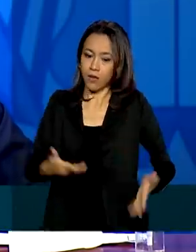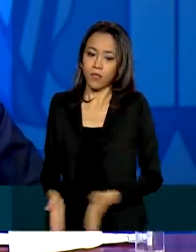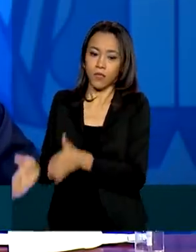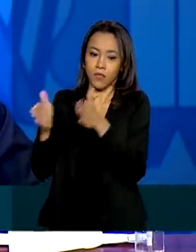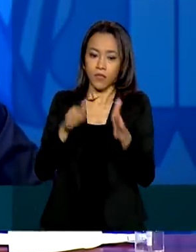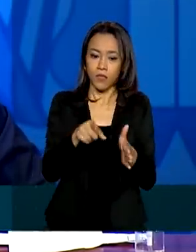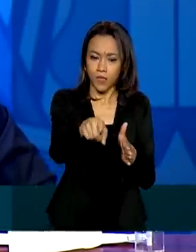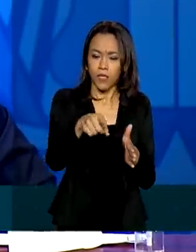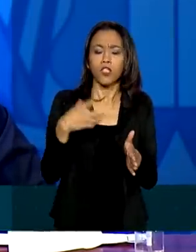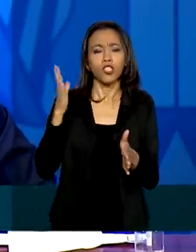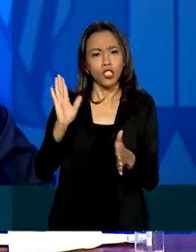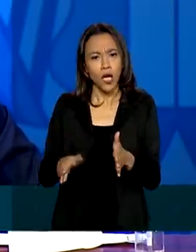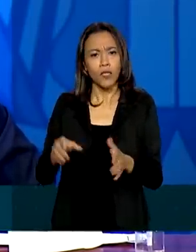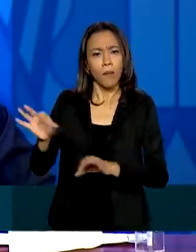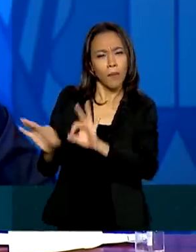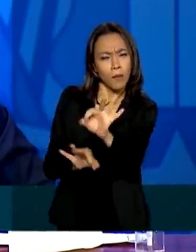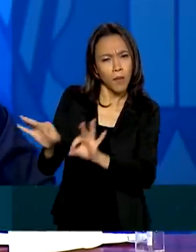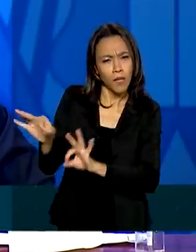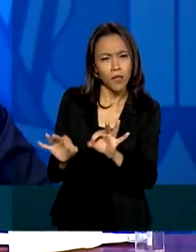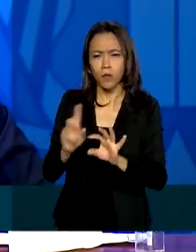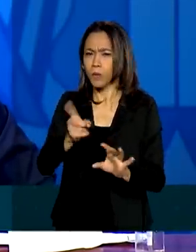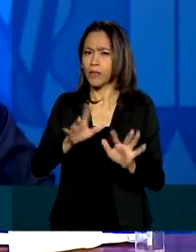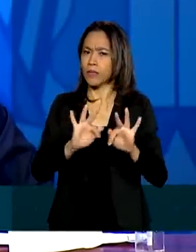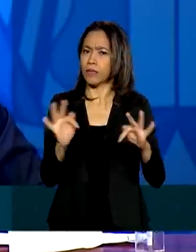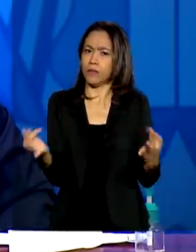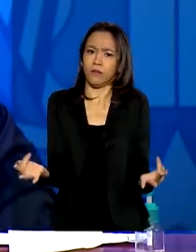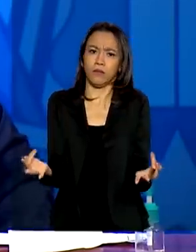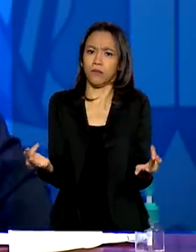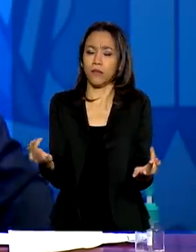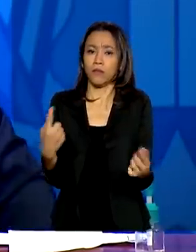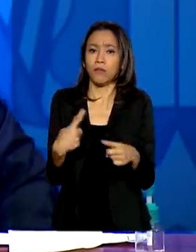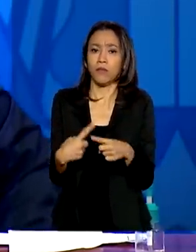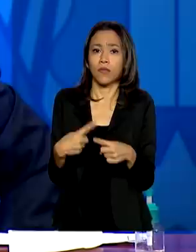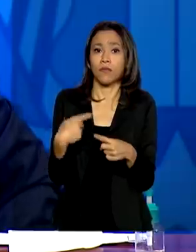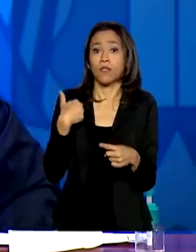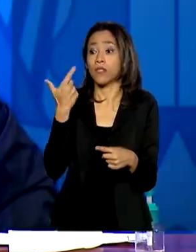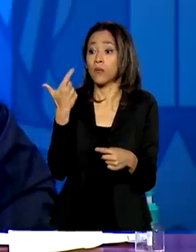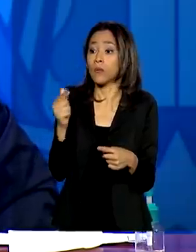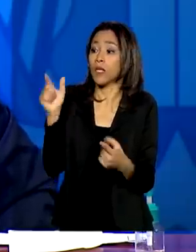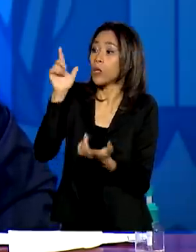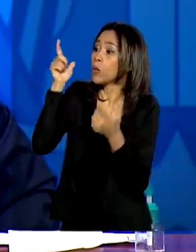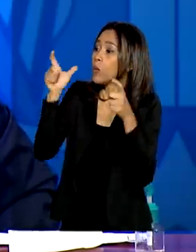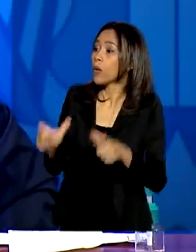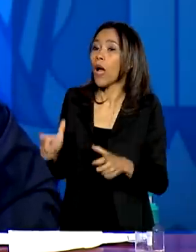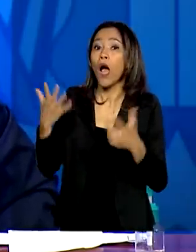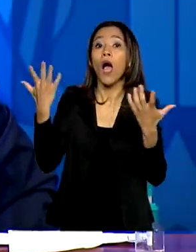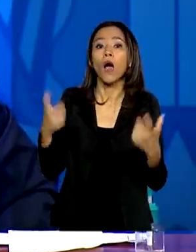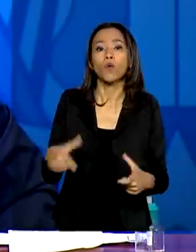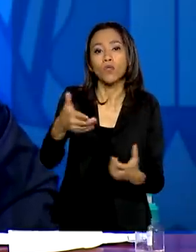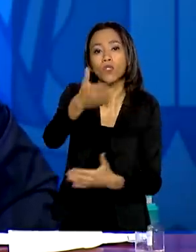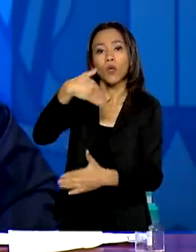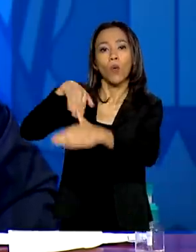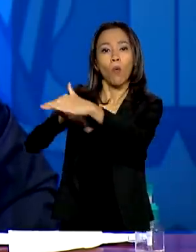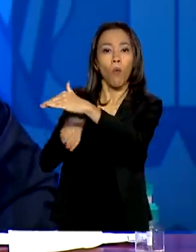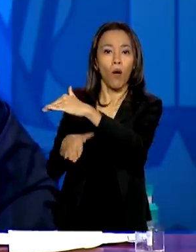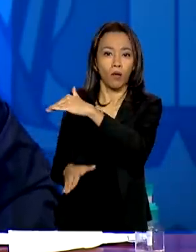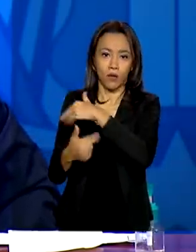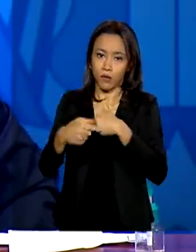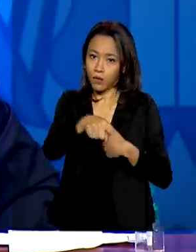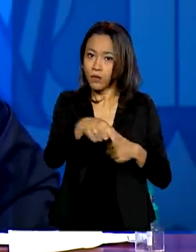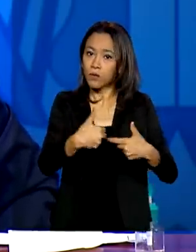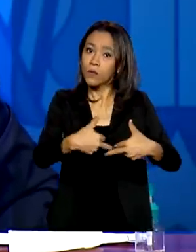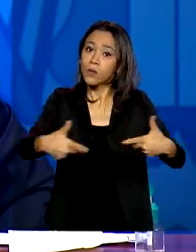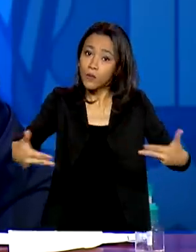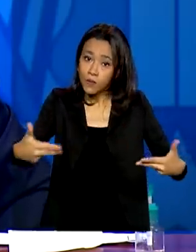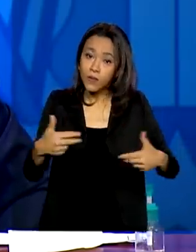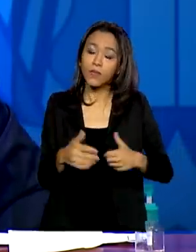logística disso. Não é uma coisa simples, porque você não tem lugar para receber tudo. Tem toda uma refrigeração específica. Você